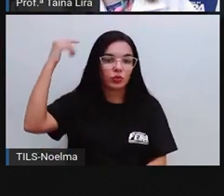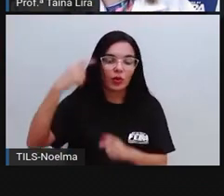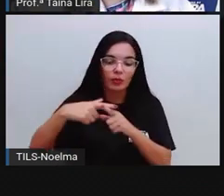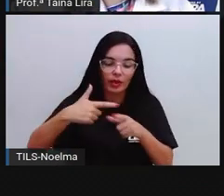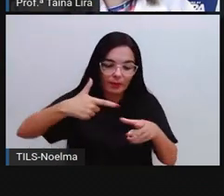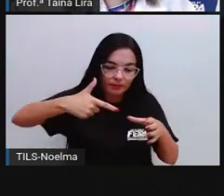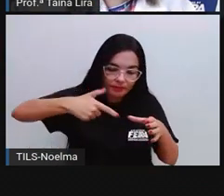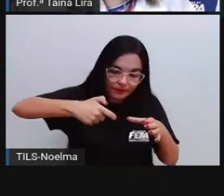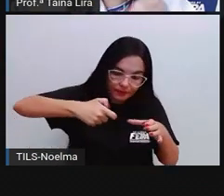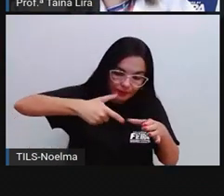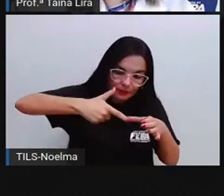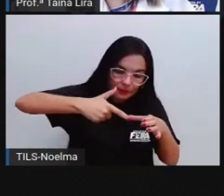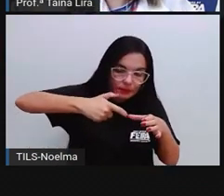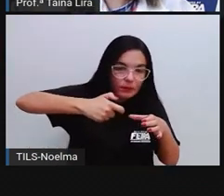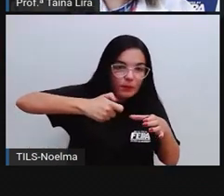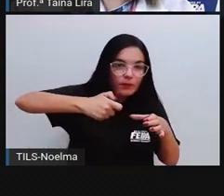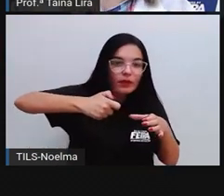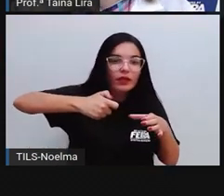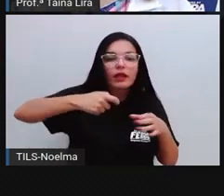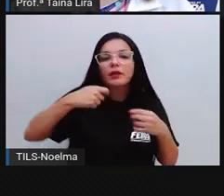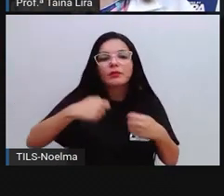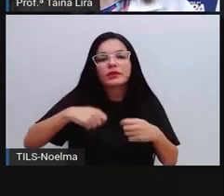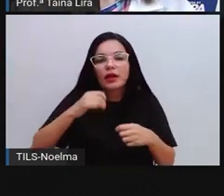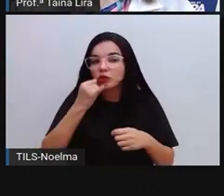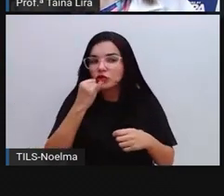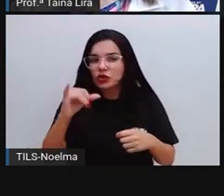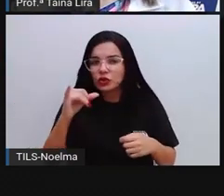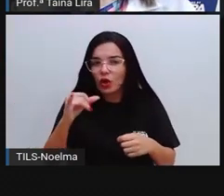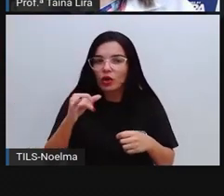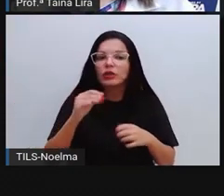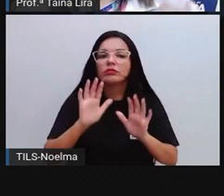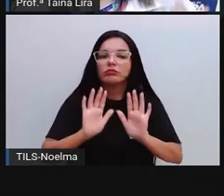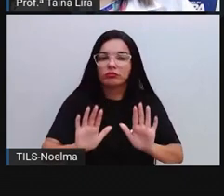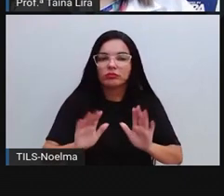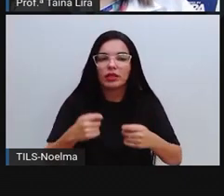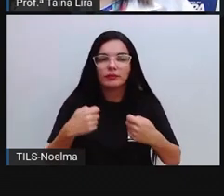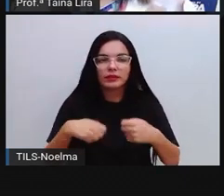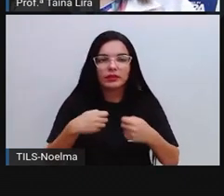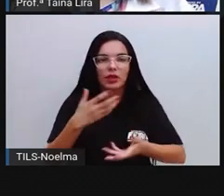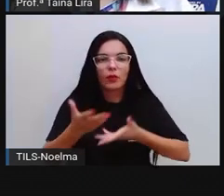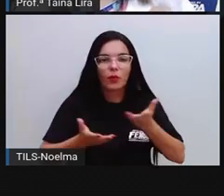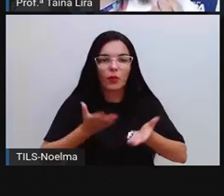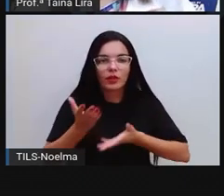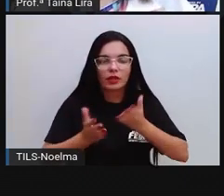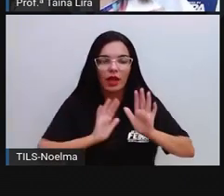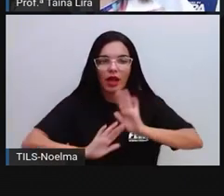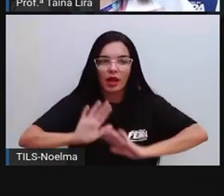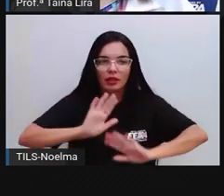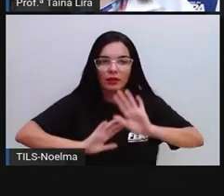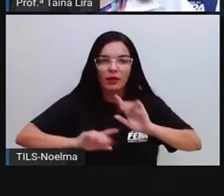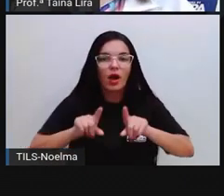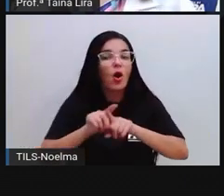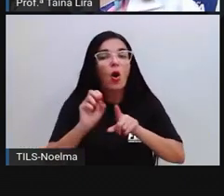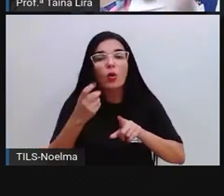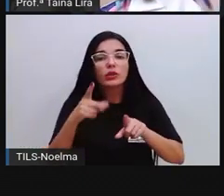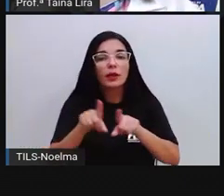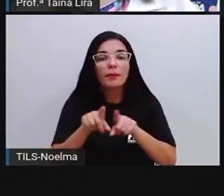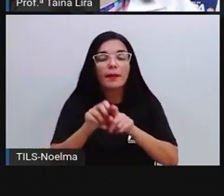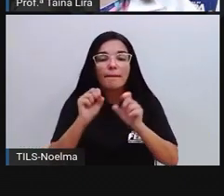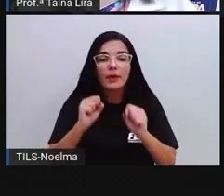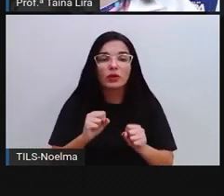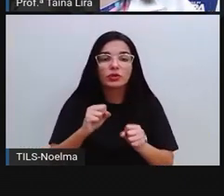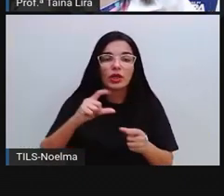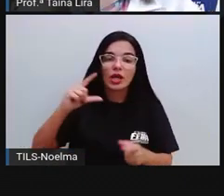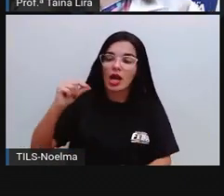a gente precisa utilizar ali na eletricidade, tá bom? E ou pode ser a cola de silicone líquida, que aí já não